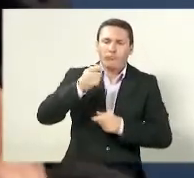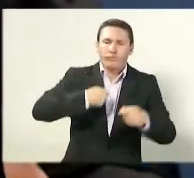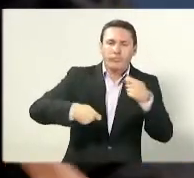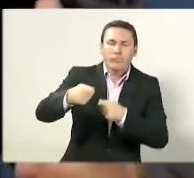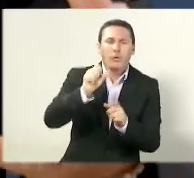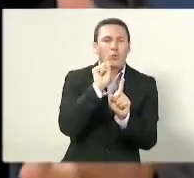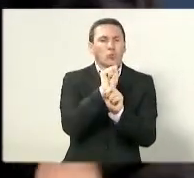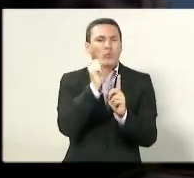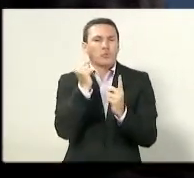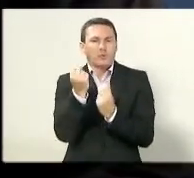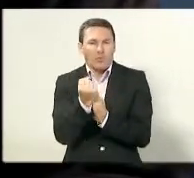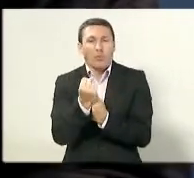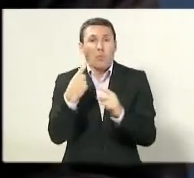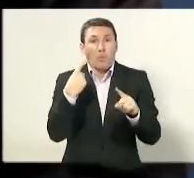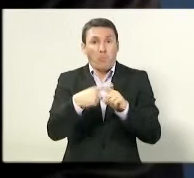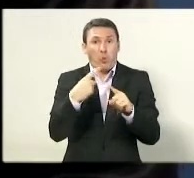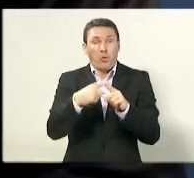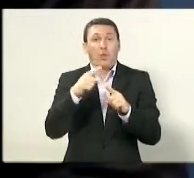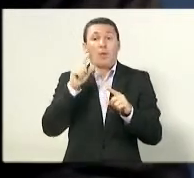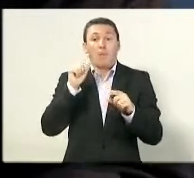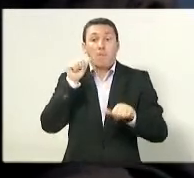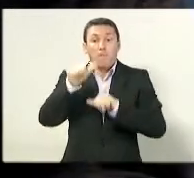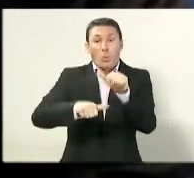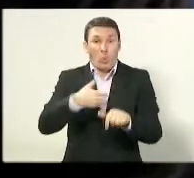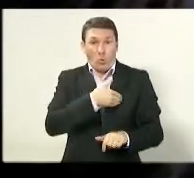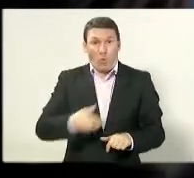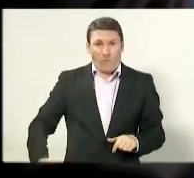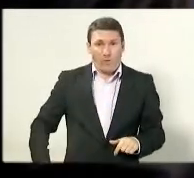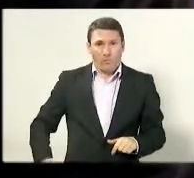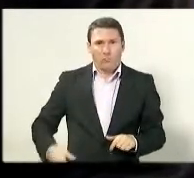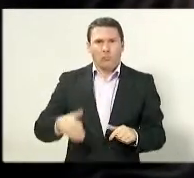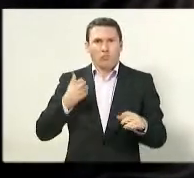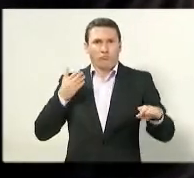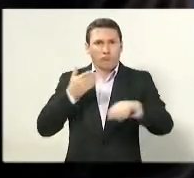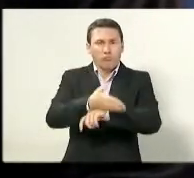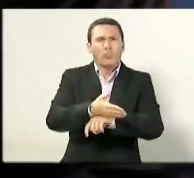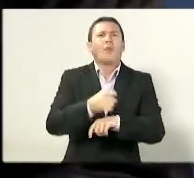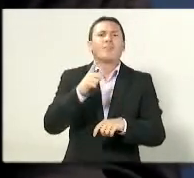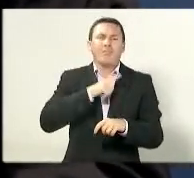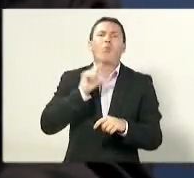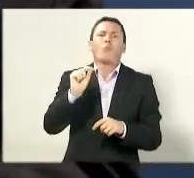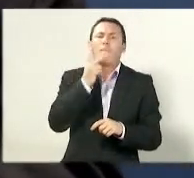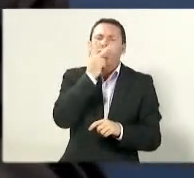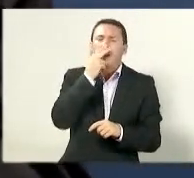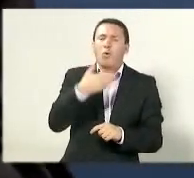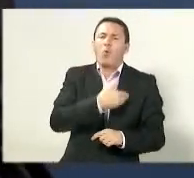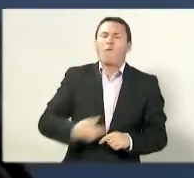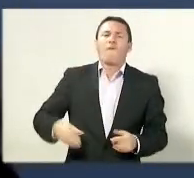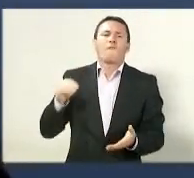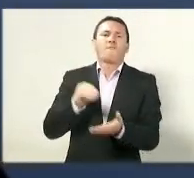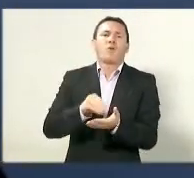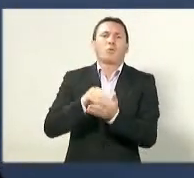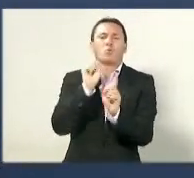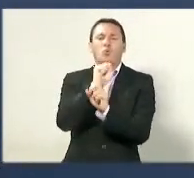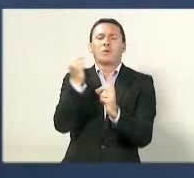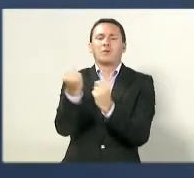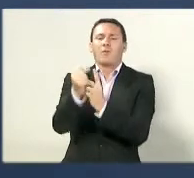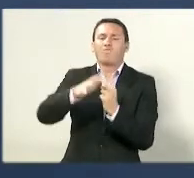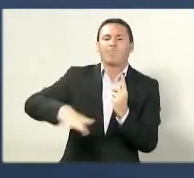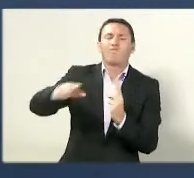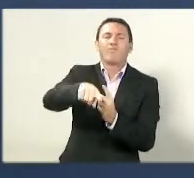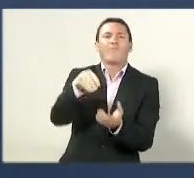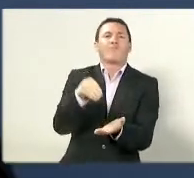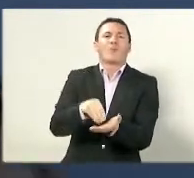dívida com a sociedade capixaba na área social, especialmente na área de saúde, de educação, de segurança, de redução da pobreza,